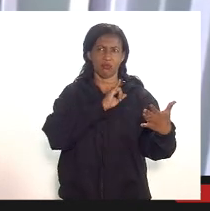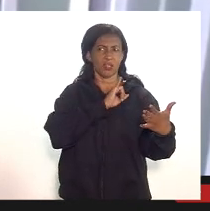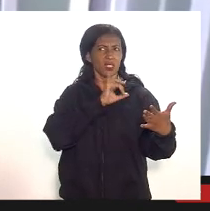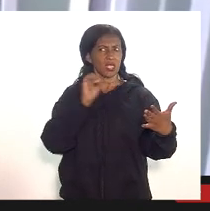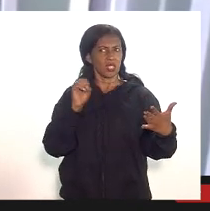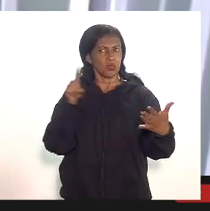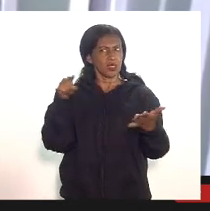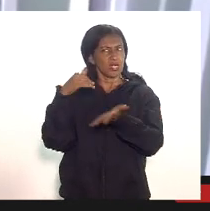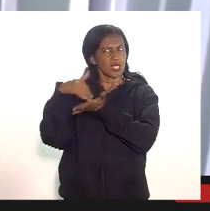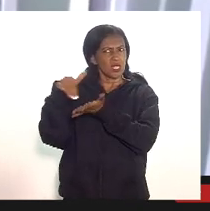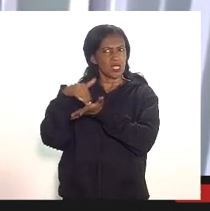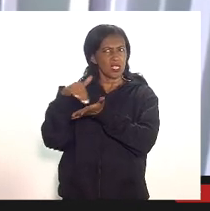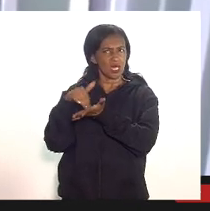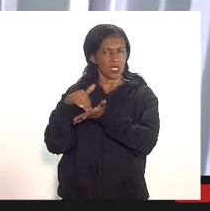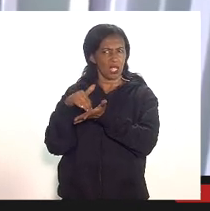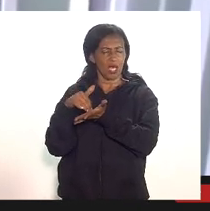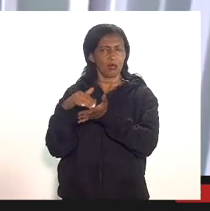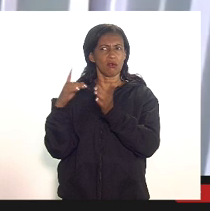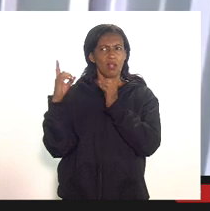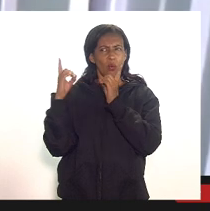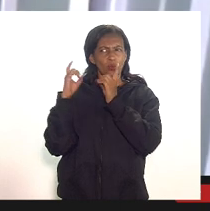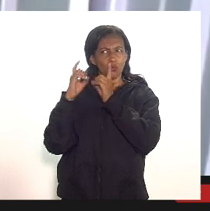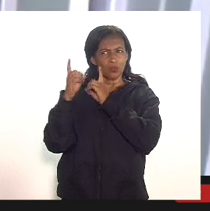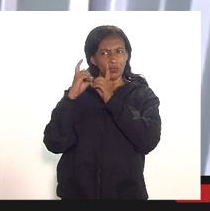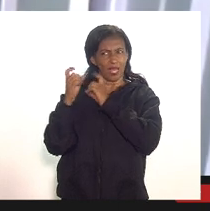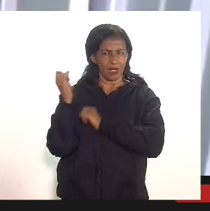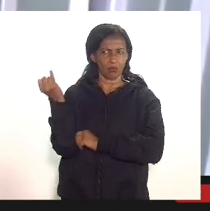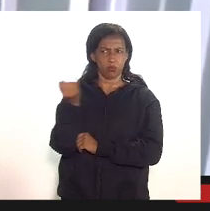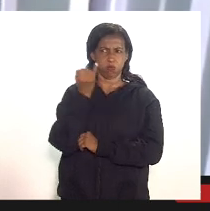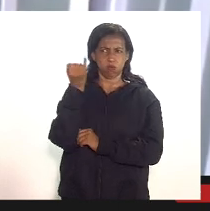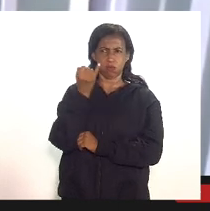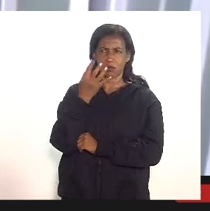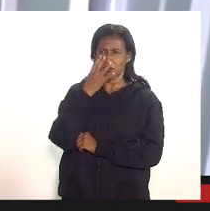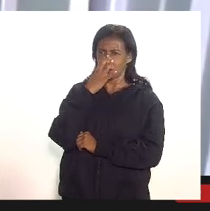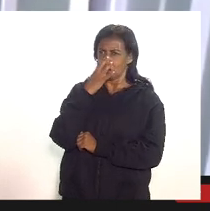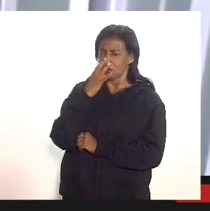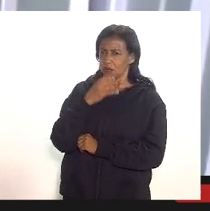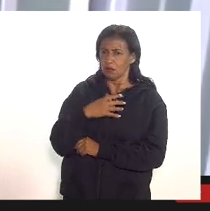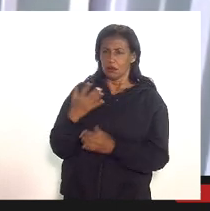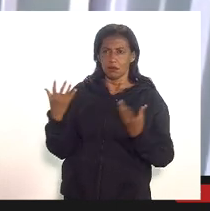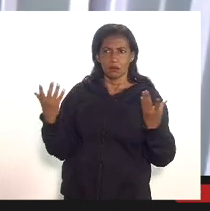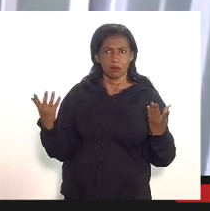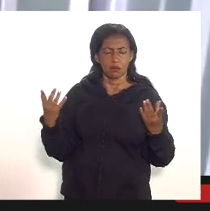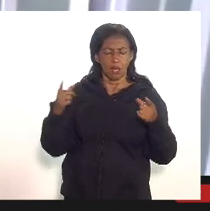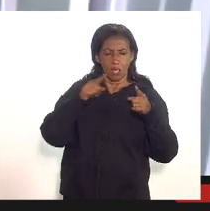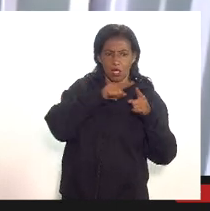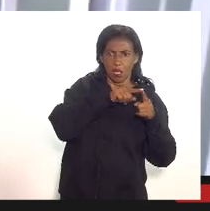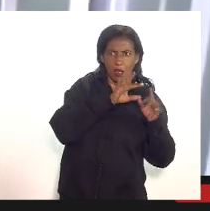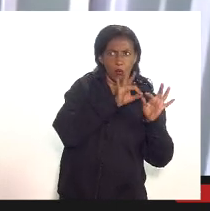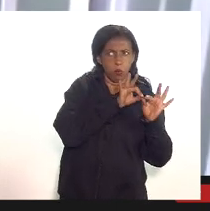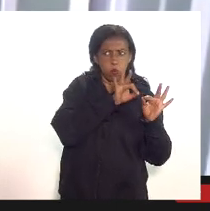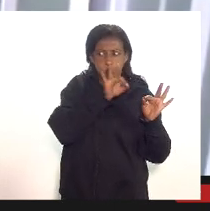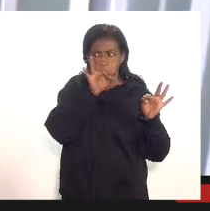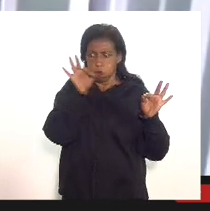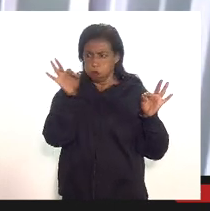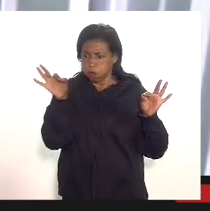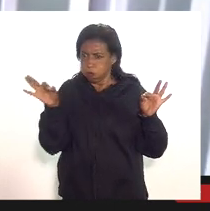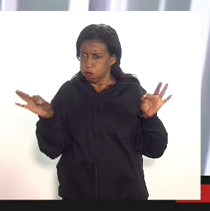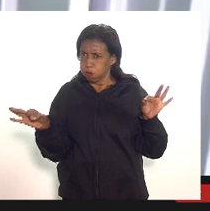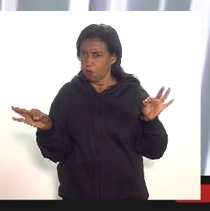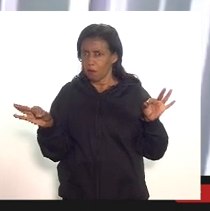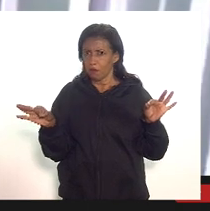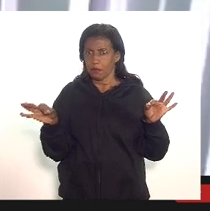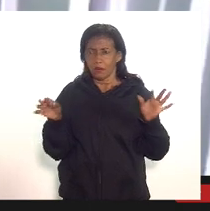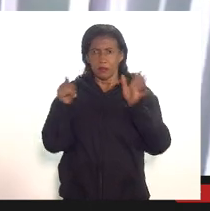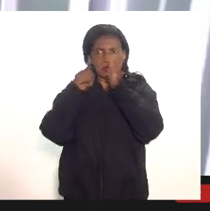secretário Guilherme um dado importantíssimo e estarrecedor porque é um longo intervalo de tempo sem que tenha havido